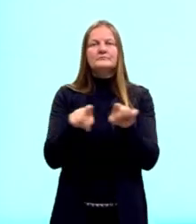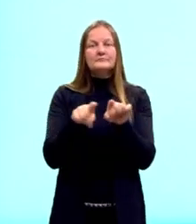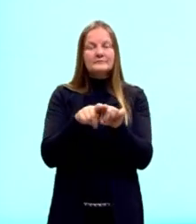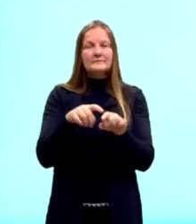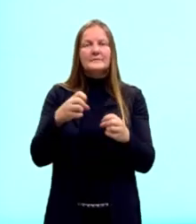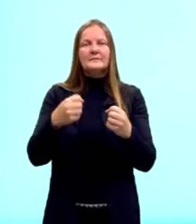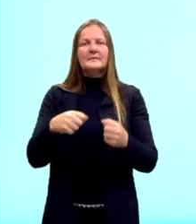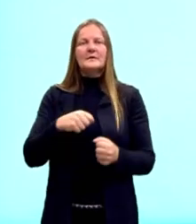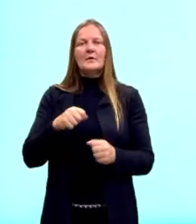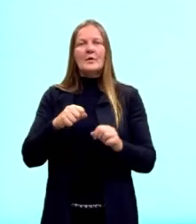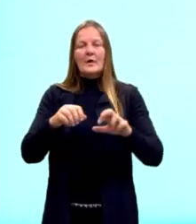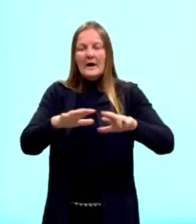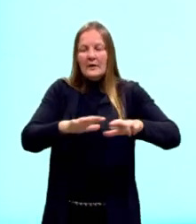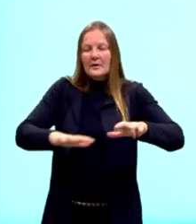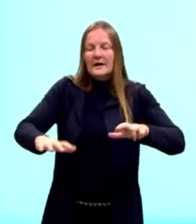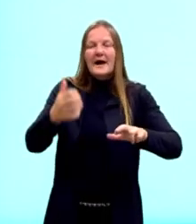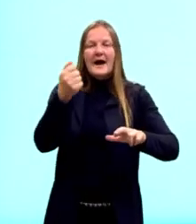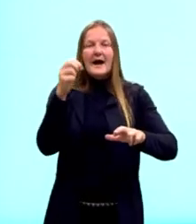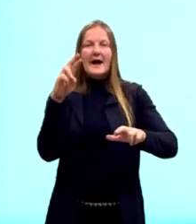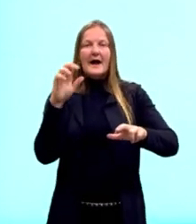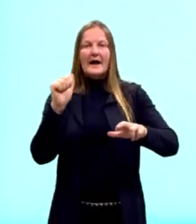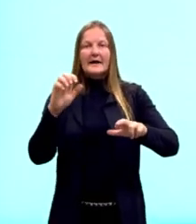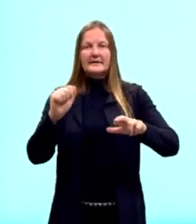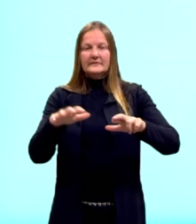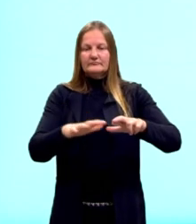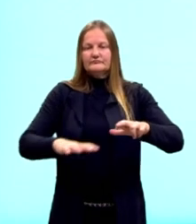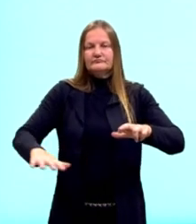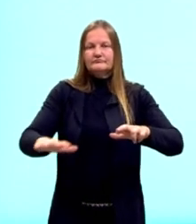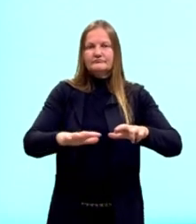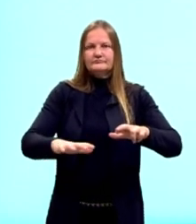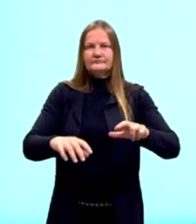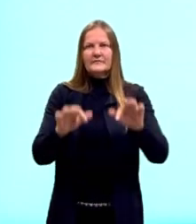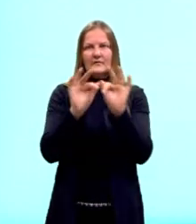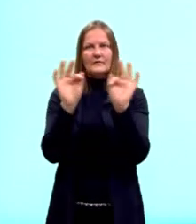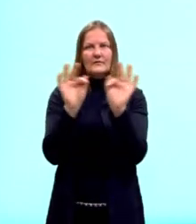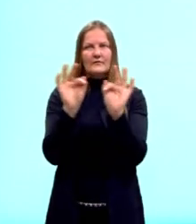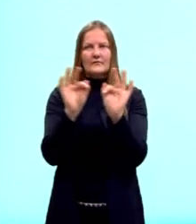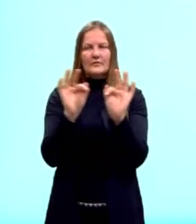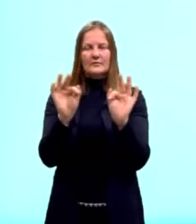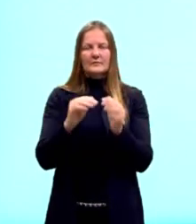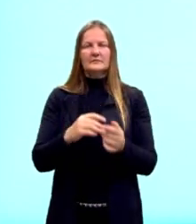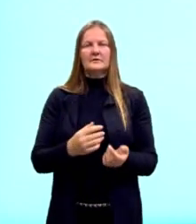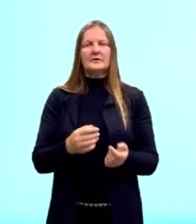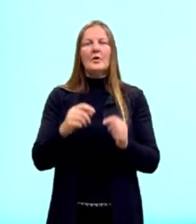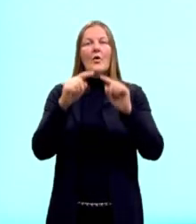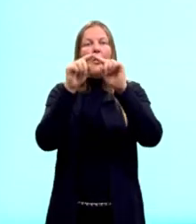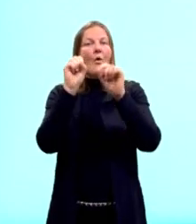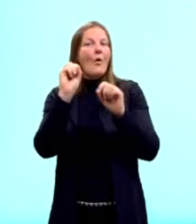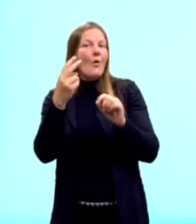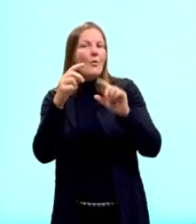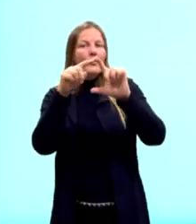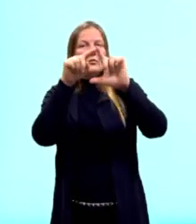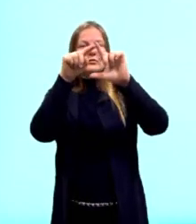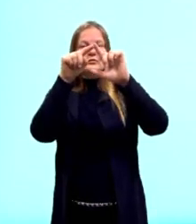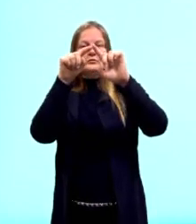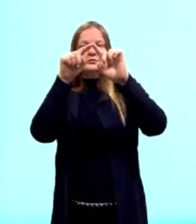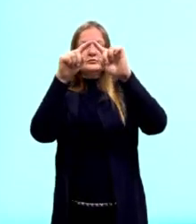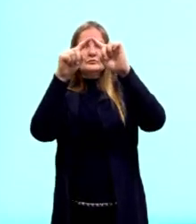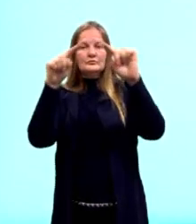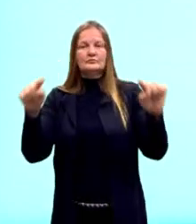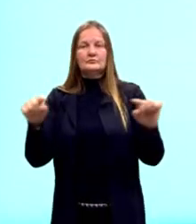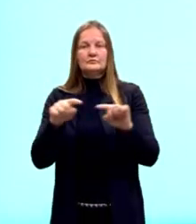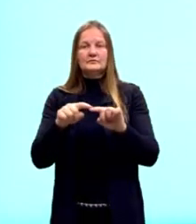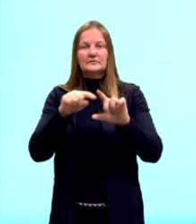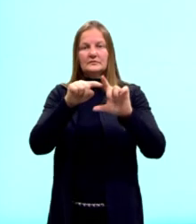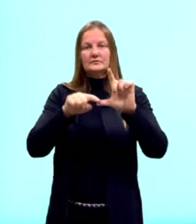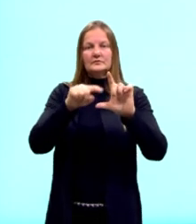a área, tá, gente? Base vezes altura dividido por 2 ou, em um triângulo retângulo, a área